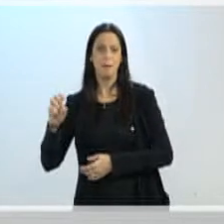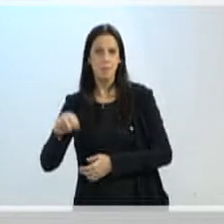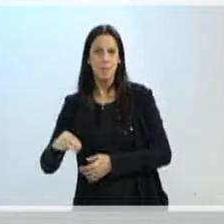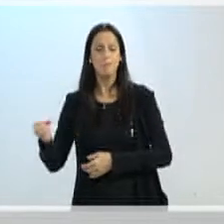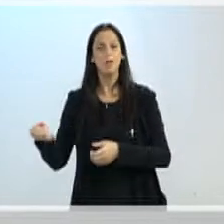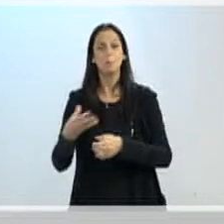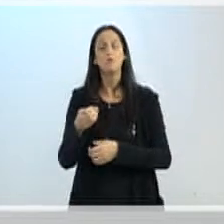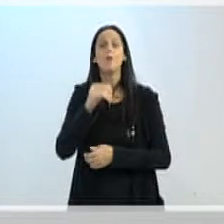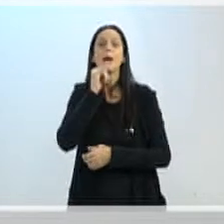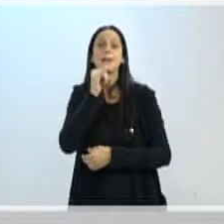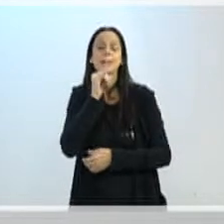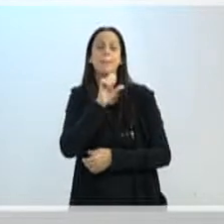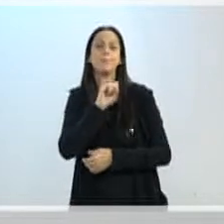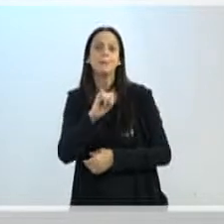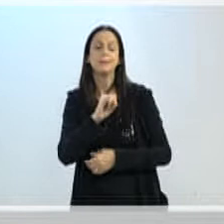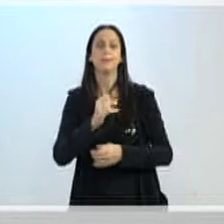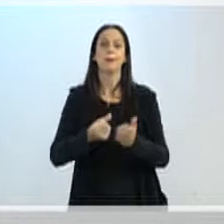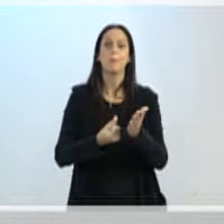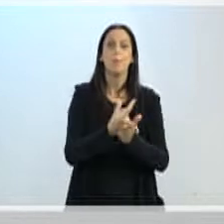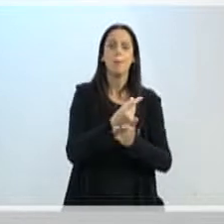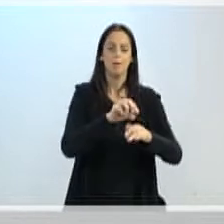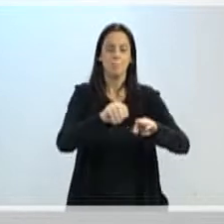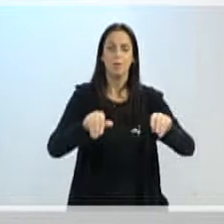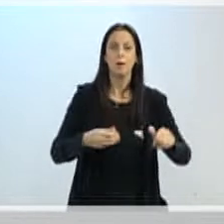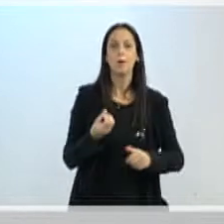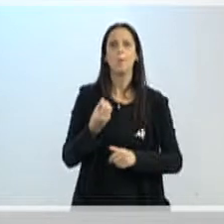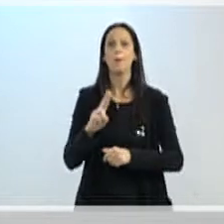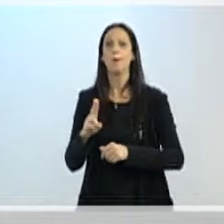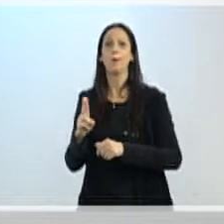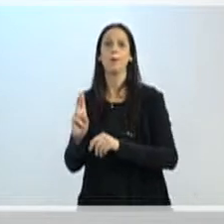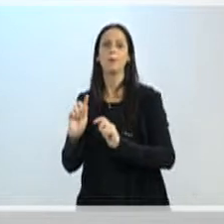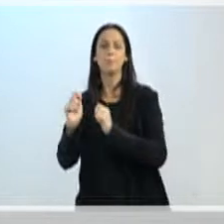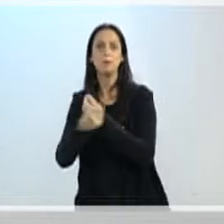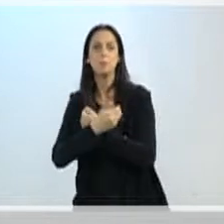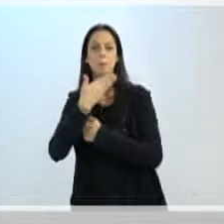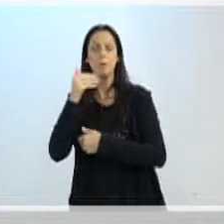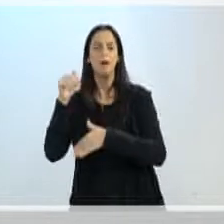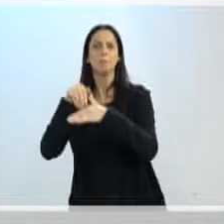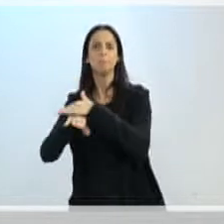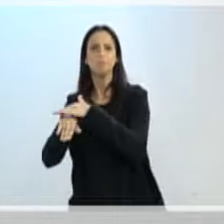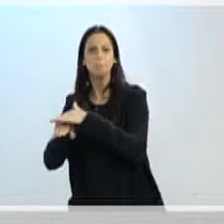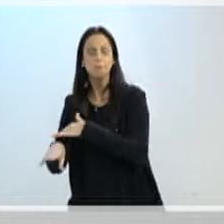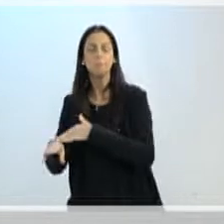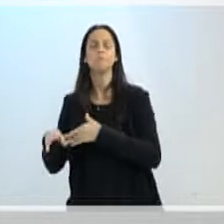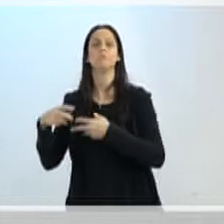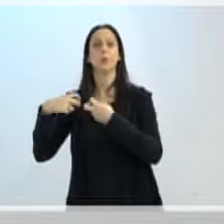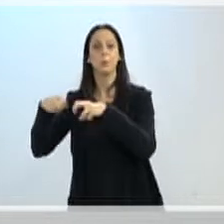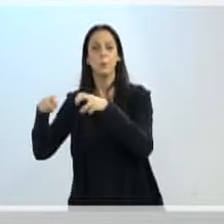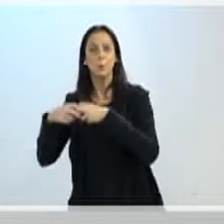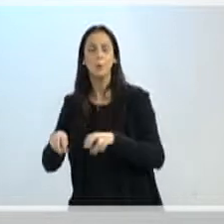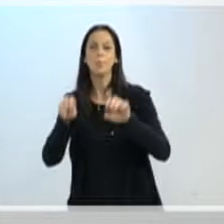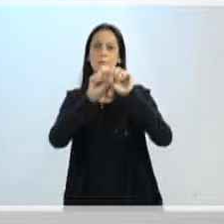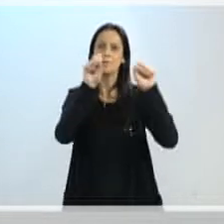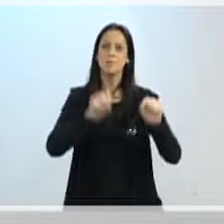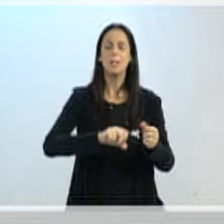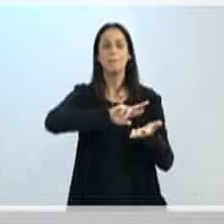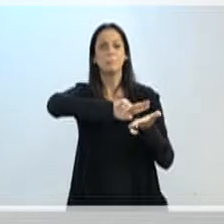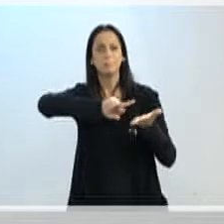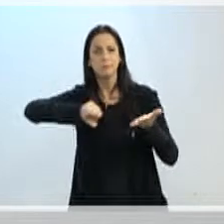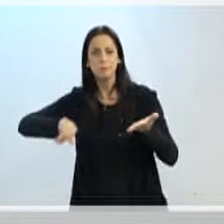terrenos, adaptação de garagem, melhoria de terminais, bilhetagem eletrônica, sistemas diversos. Tem mais